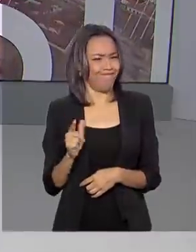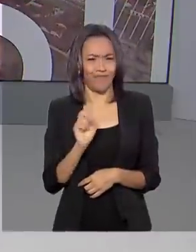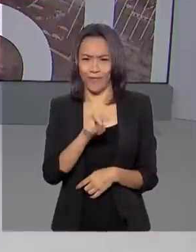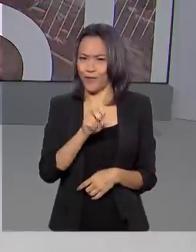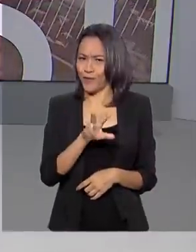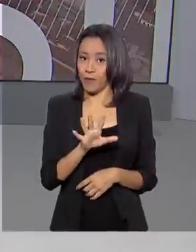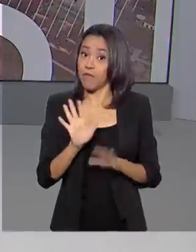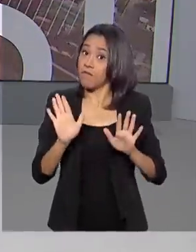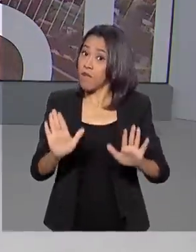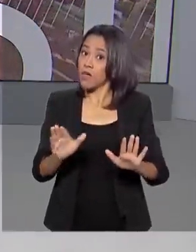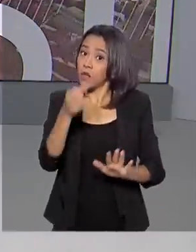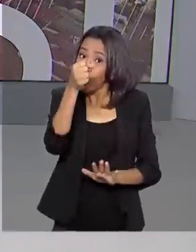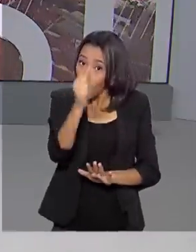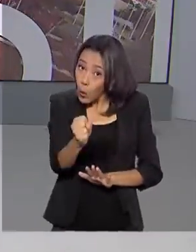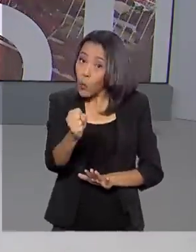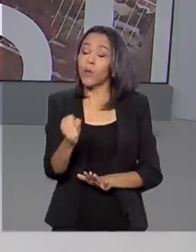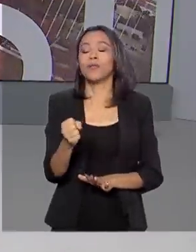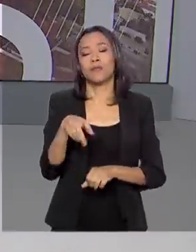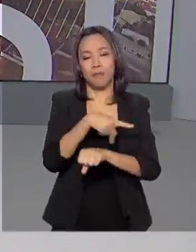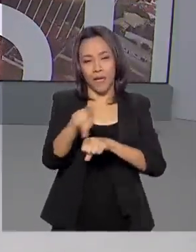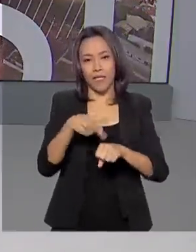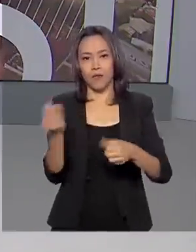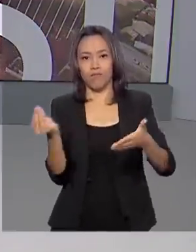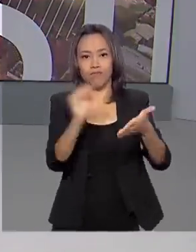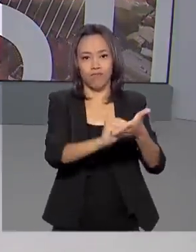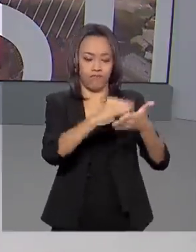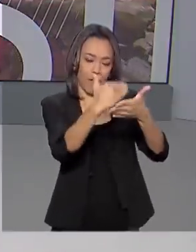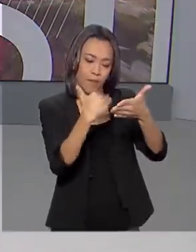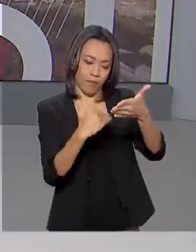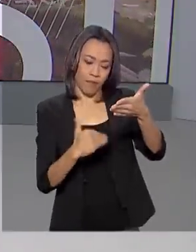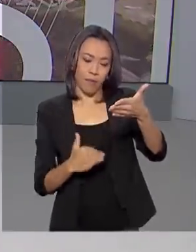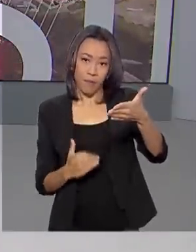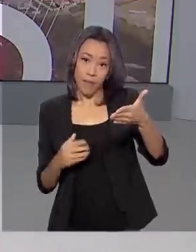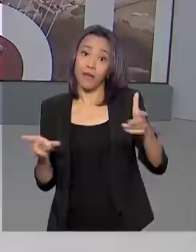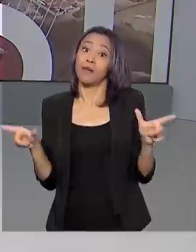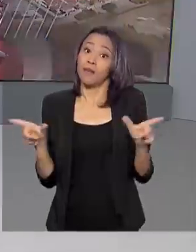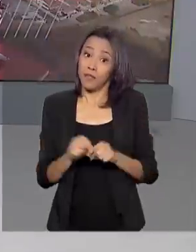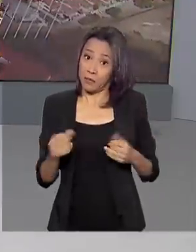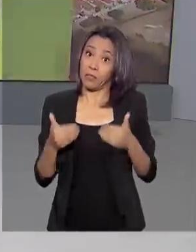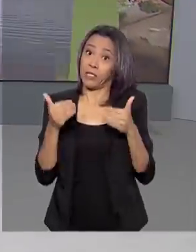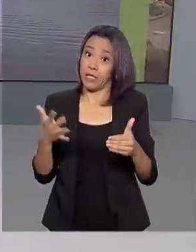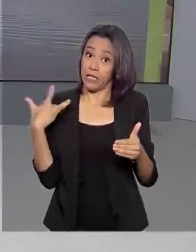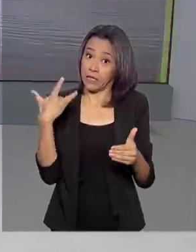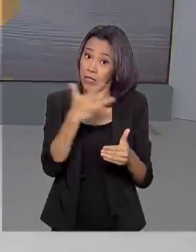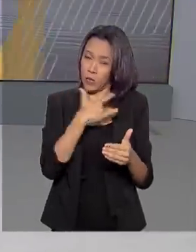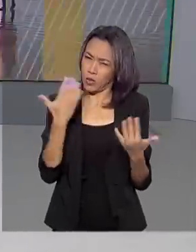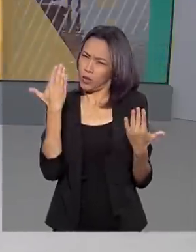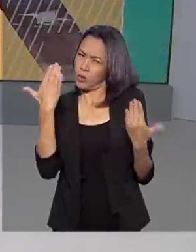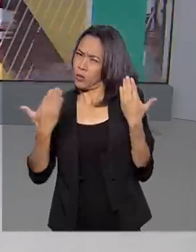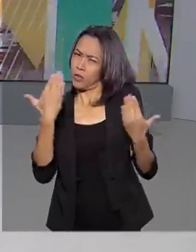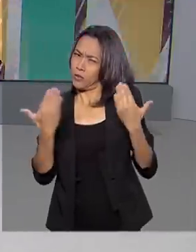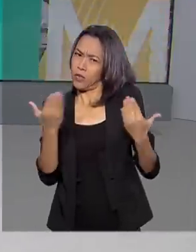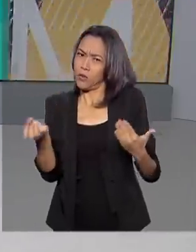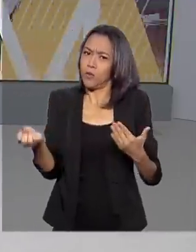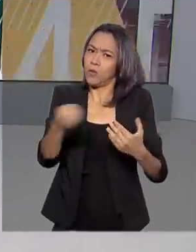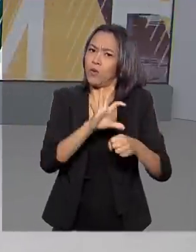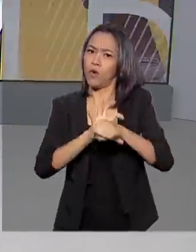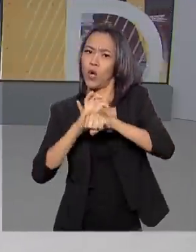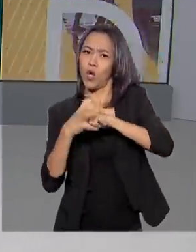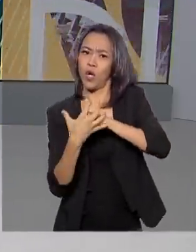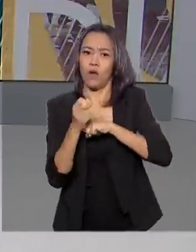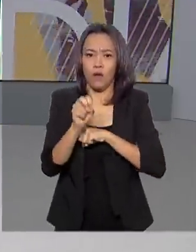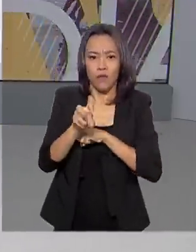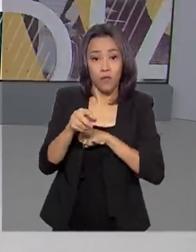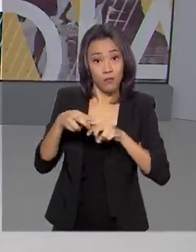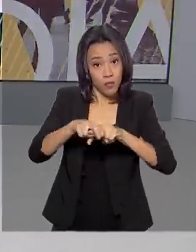Mais oito países entraram na lista de alerta do Ministério da Saúde para definição de casos suspeitos do novo coronavírus. Com